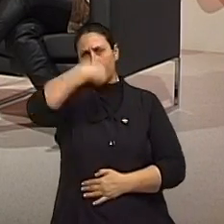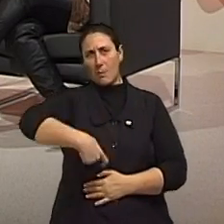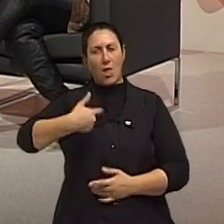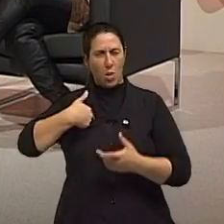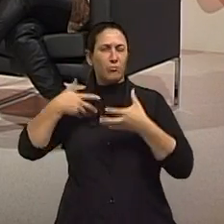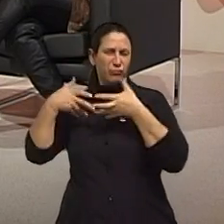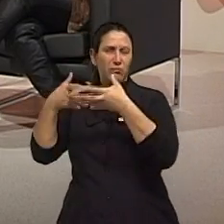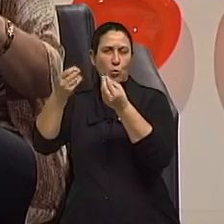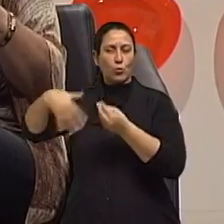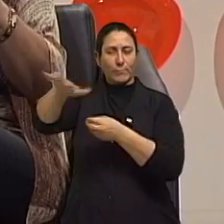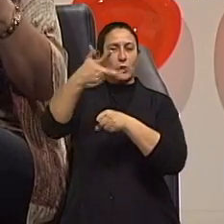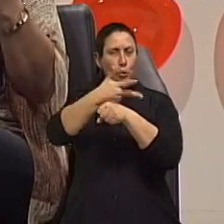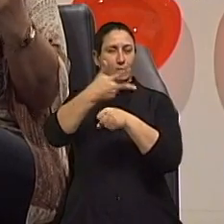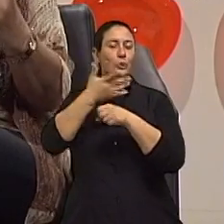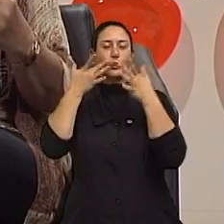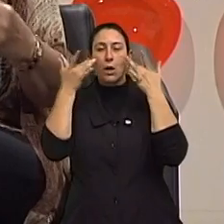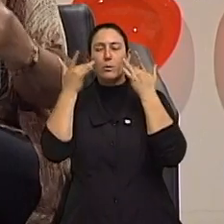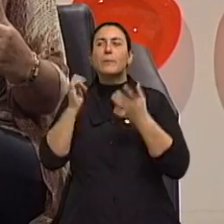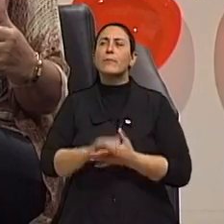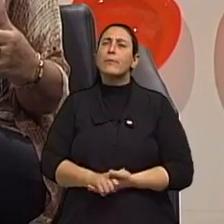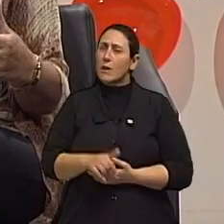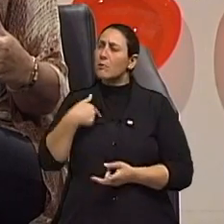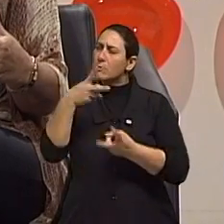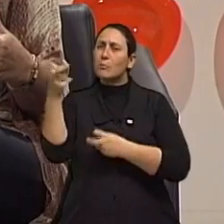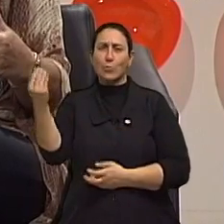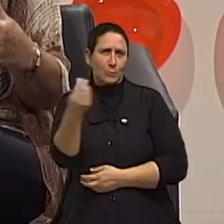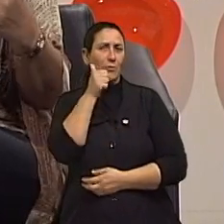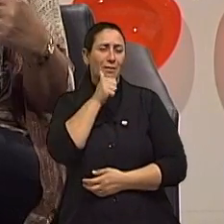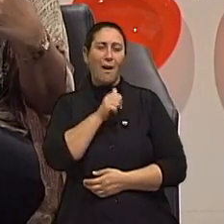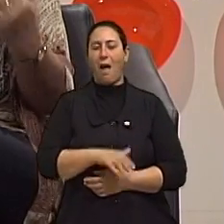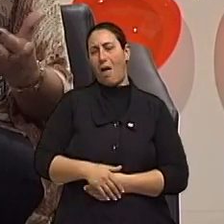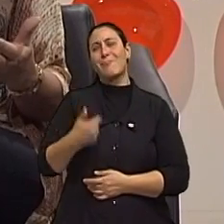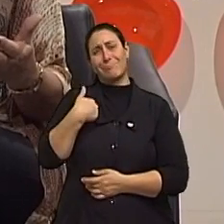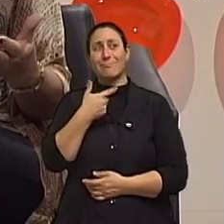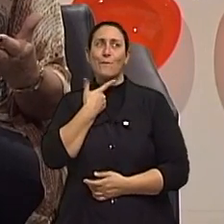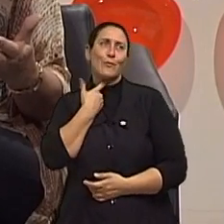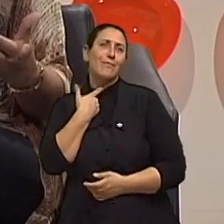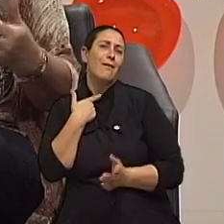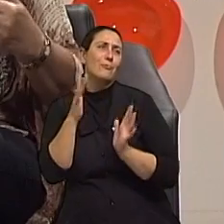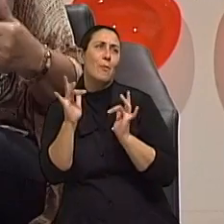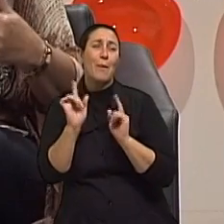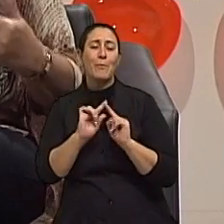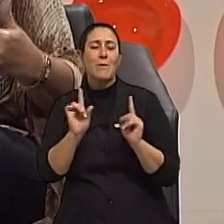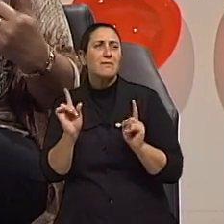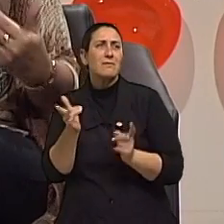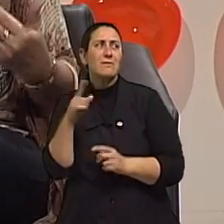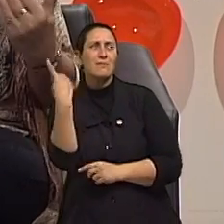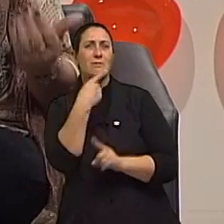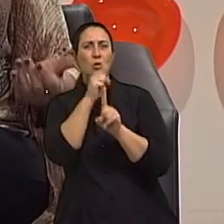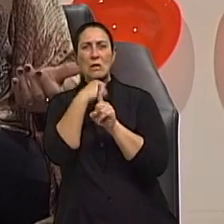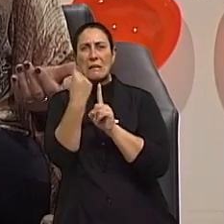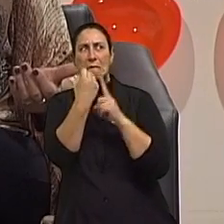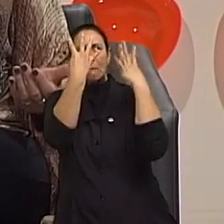com os idosos na questão do teatro e até muitas mulheres dizem assim, eu tenho vontade de namorar, mas o que os outros